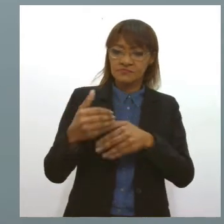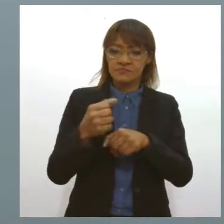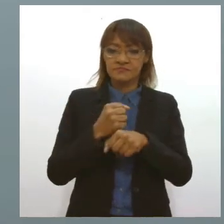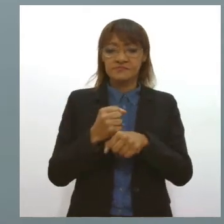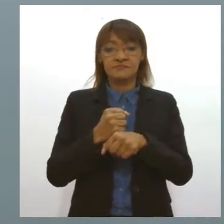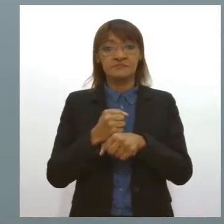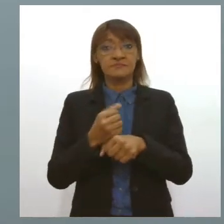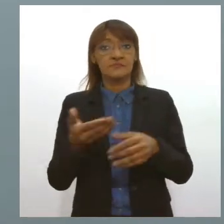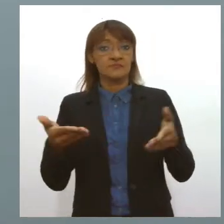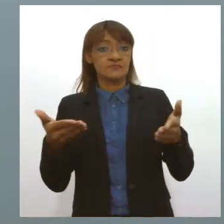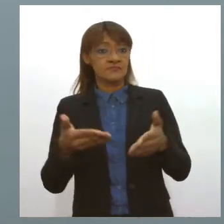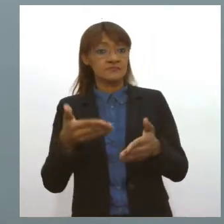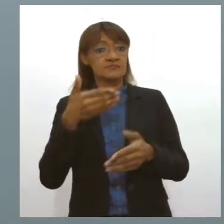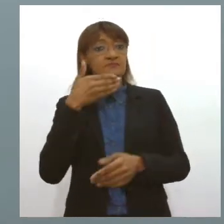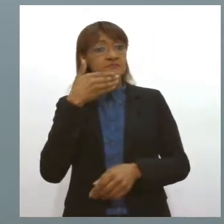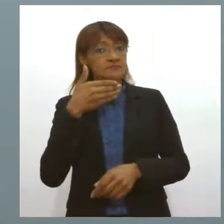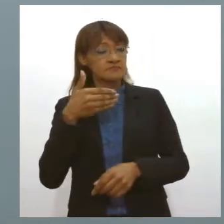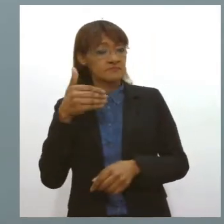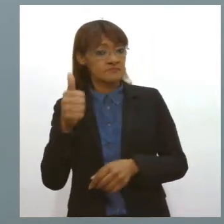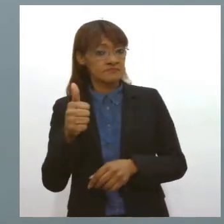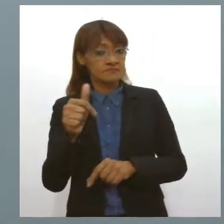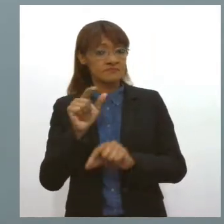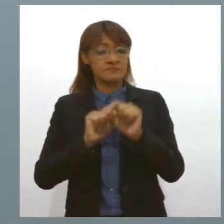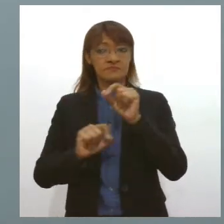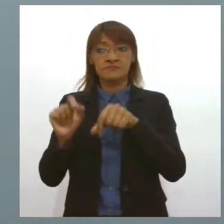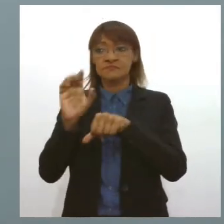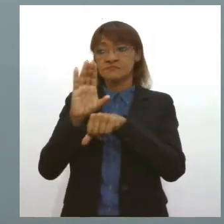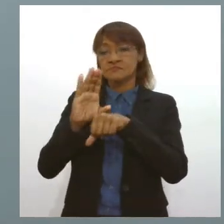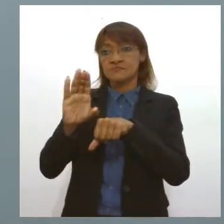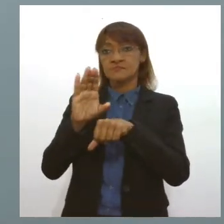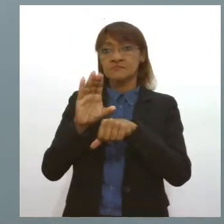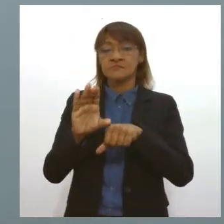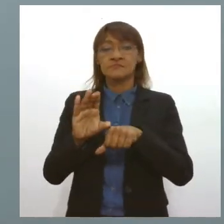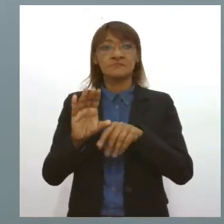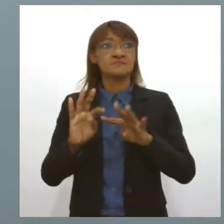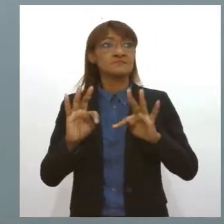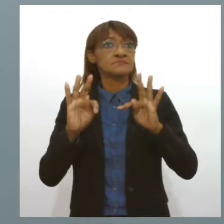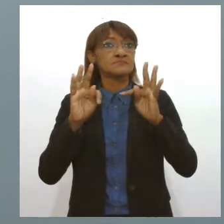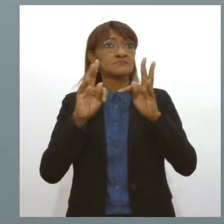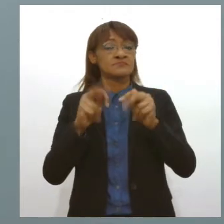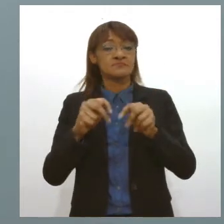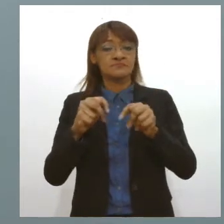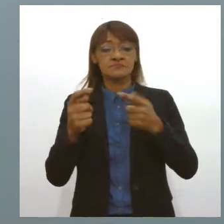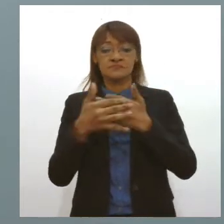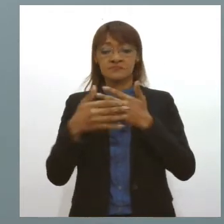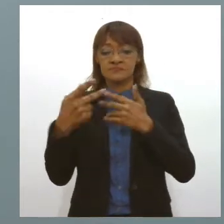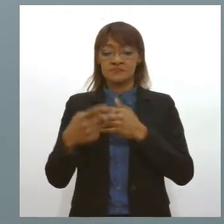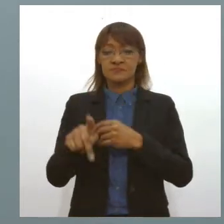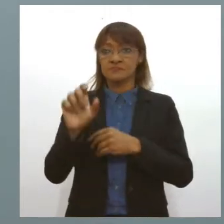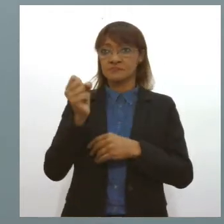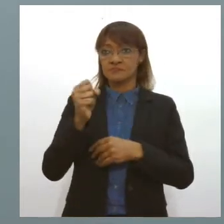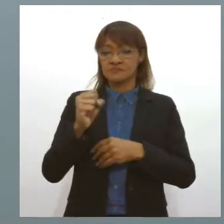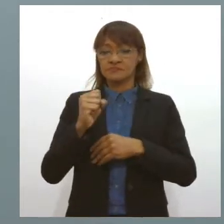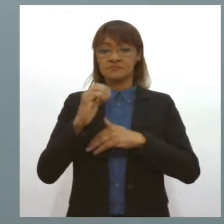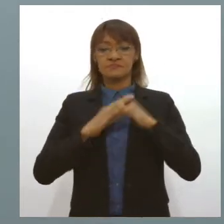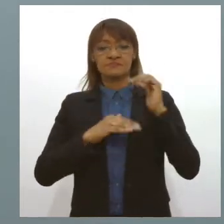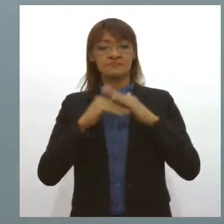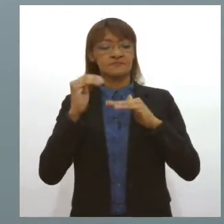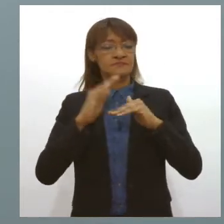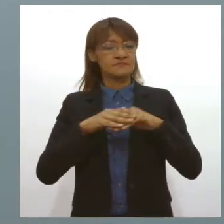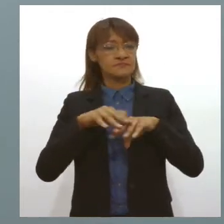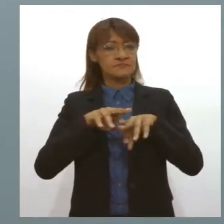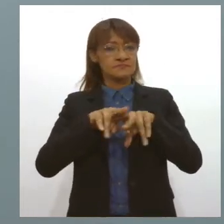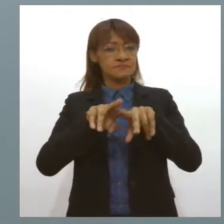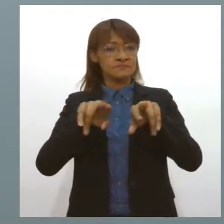melhorou bastante. O curso, ele abrange todo o Sergipe. Então, são vários profissionais de